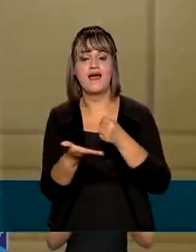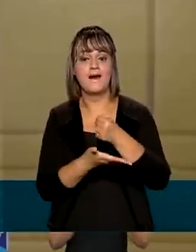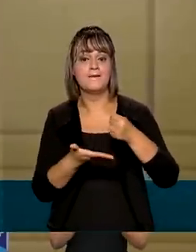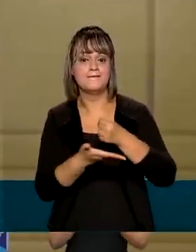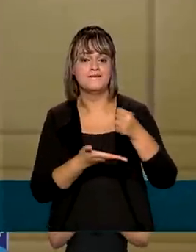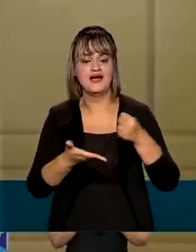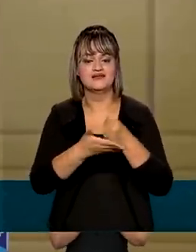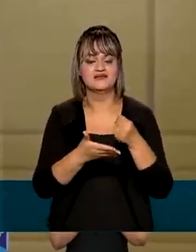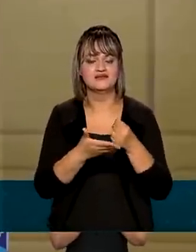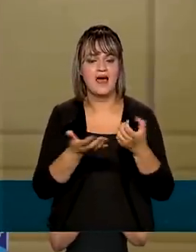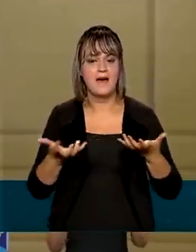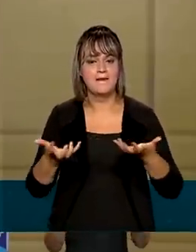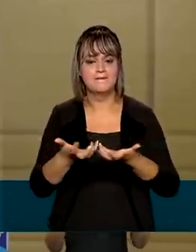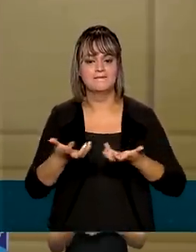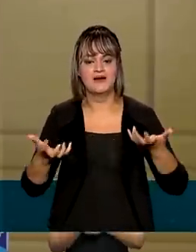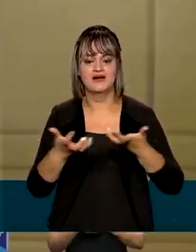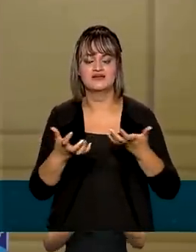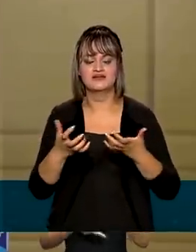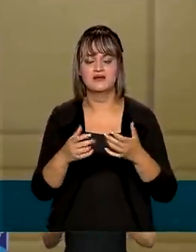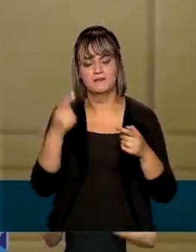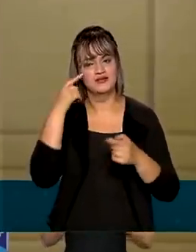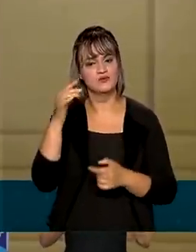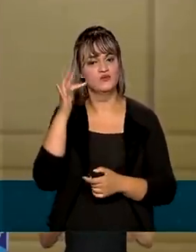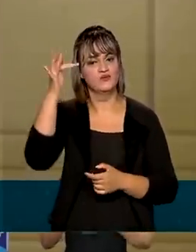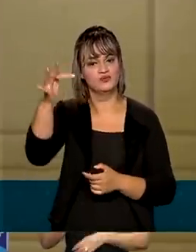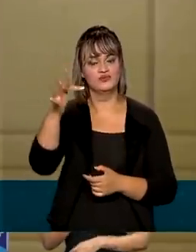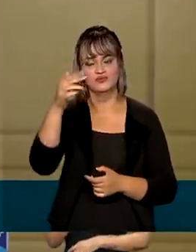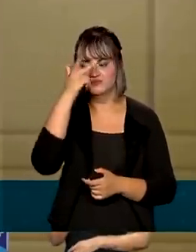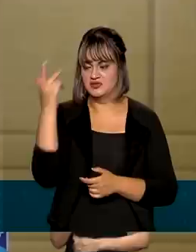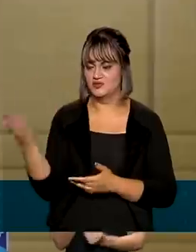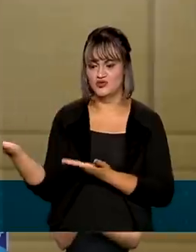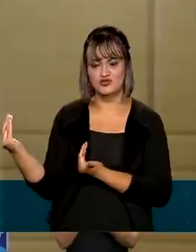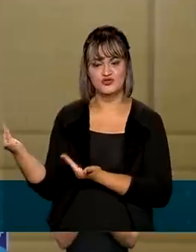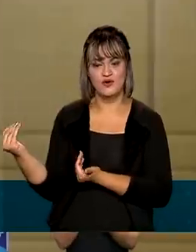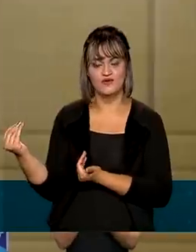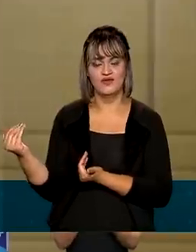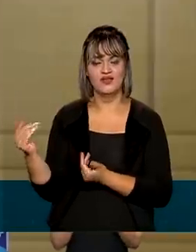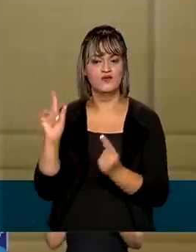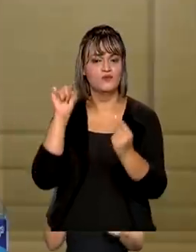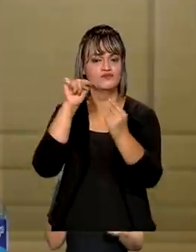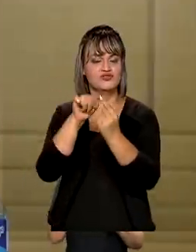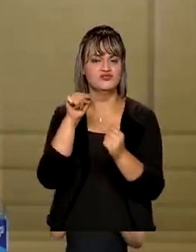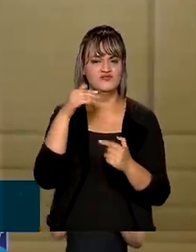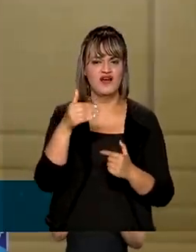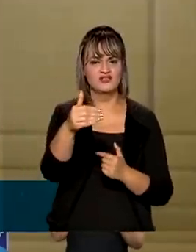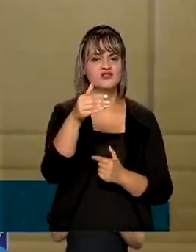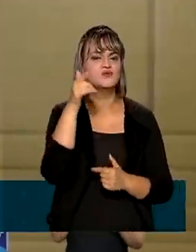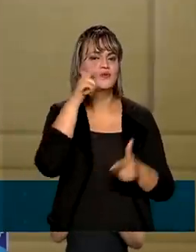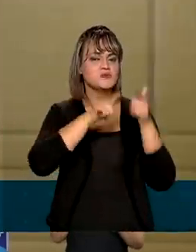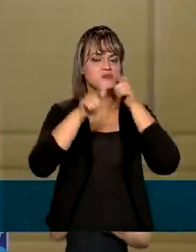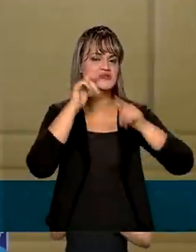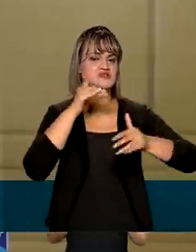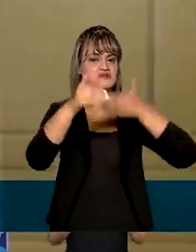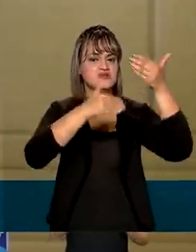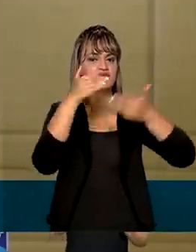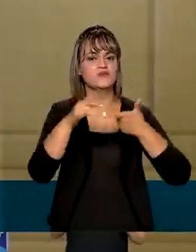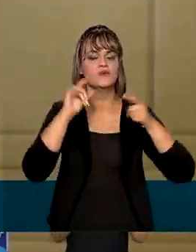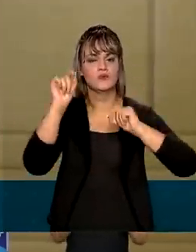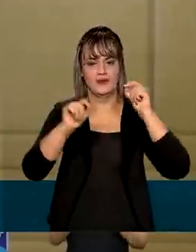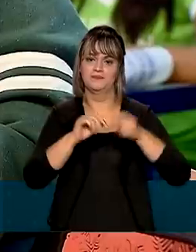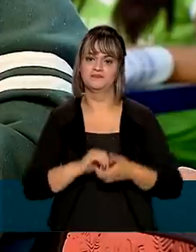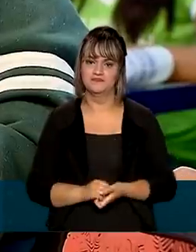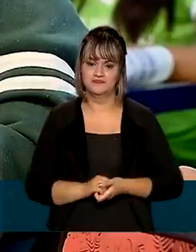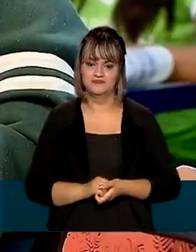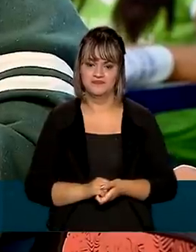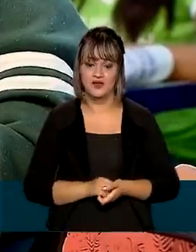tão esperada ponte entre o futuro dos nossos jovens e os objetivos de desenvolvimento de nosso